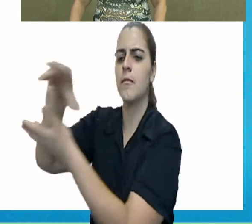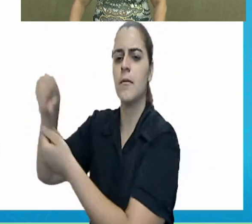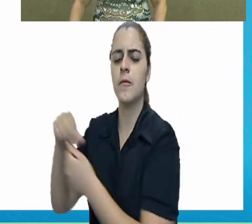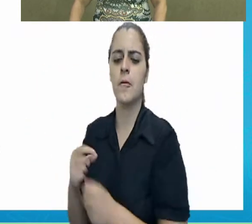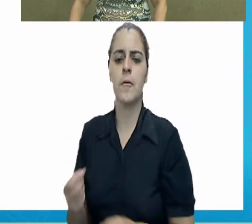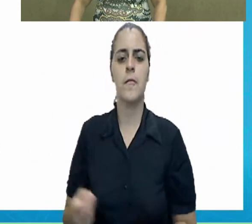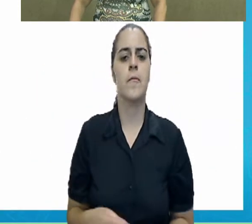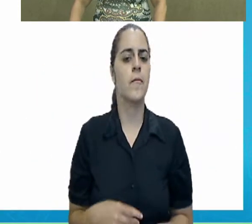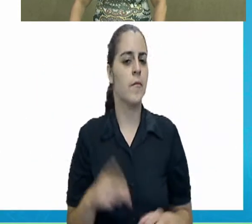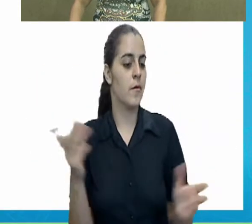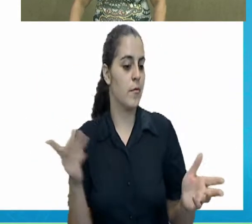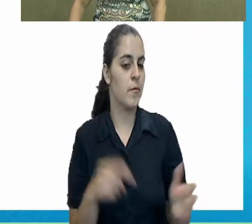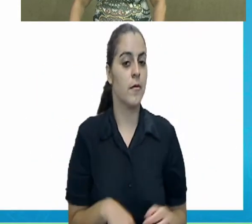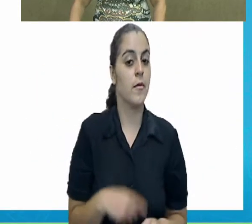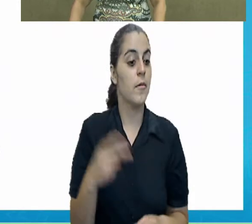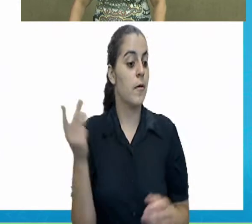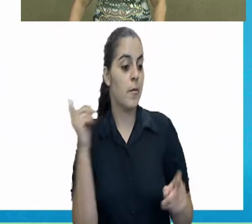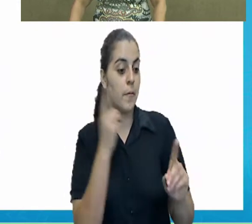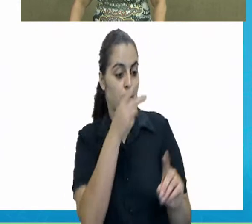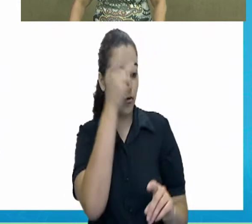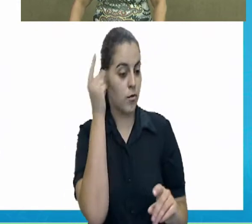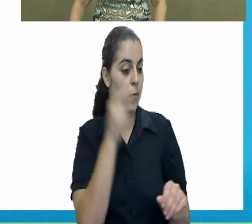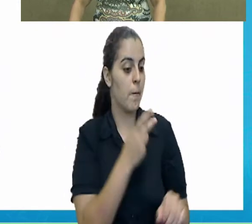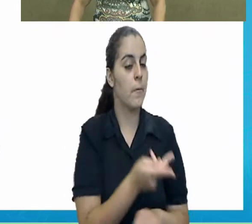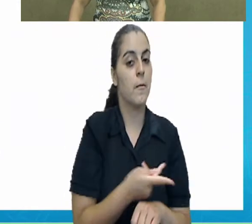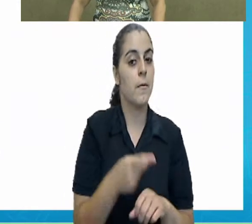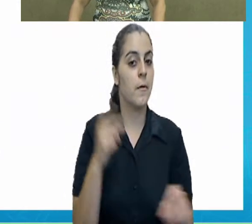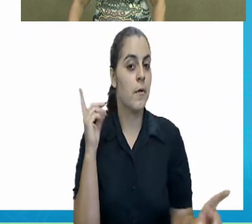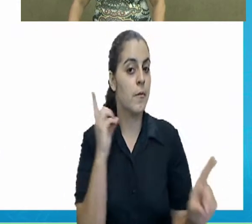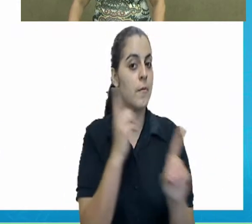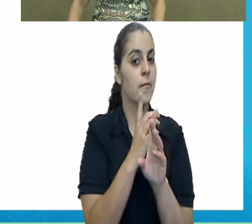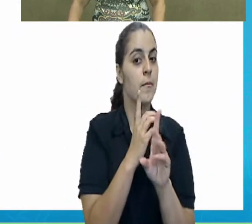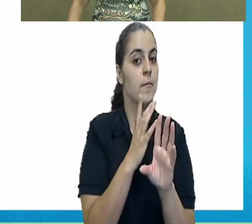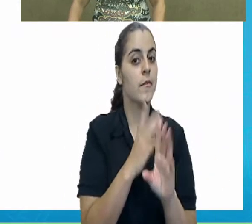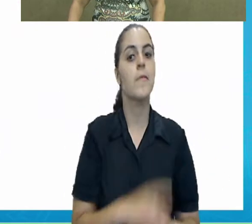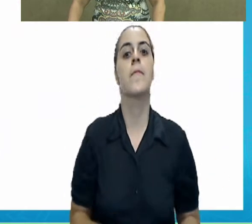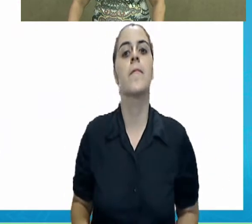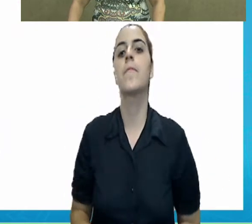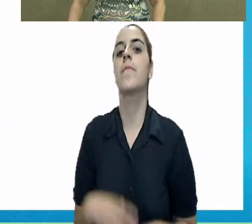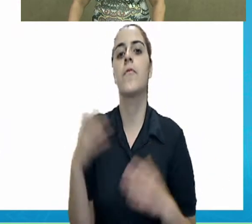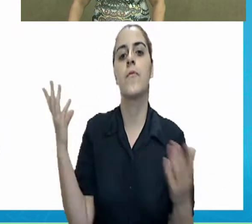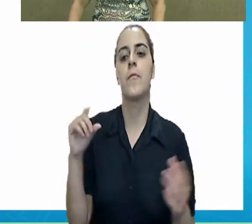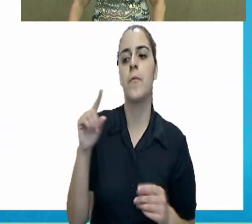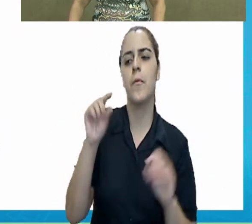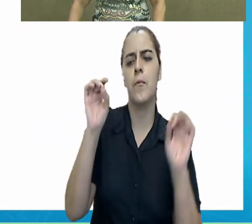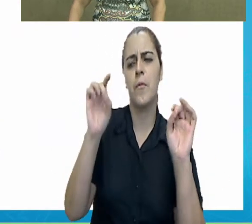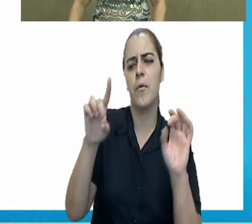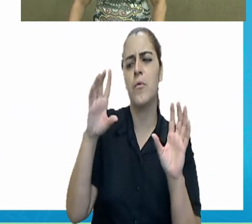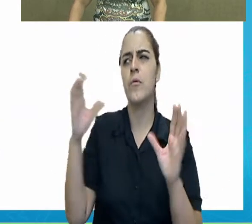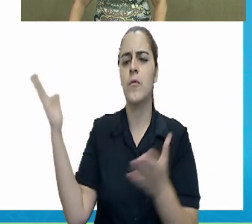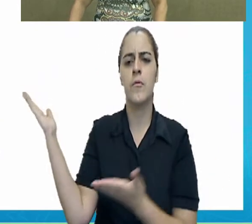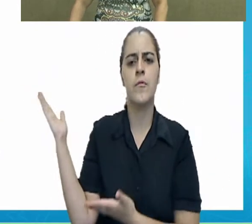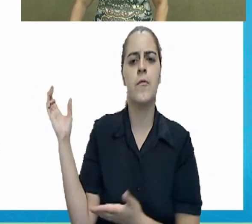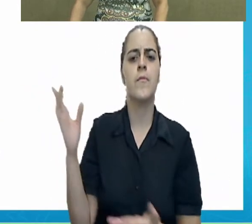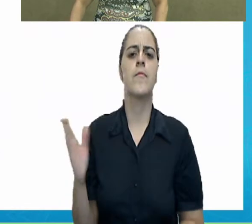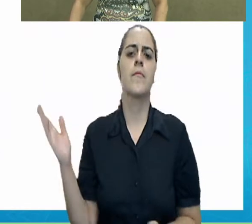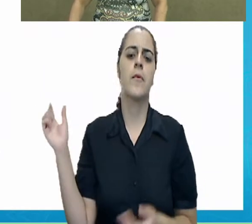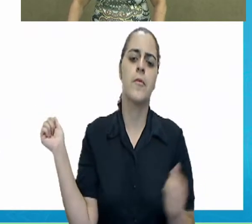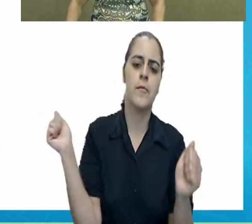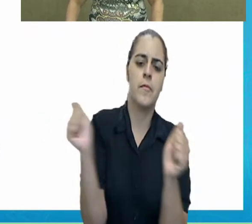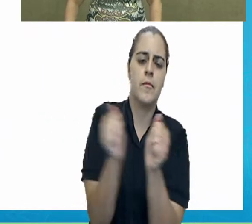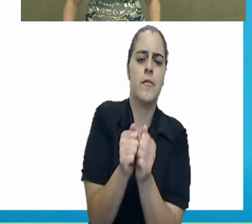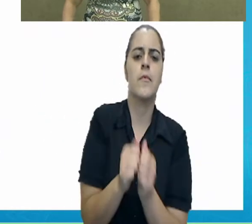procura acha. O surgimento de um ponto brilhante muito